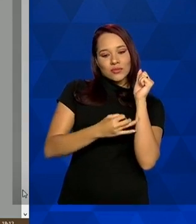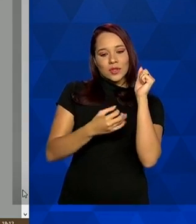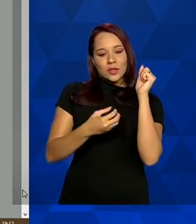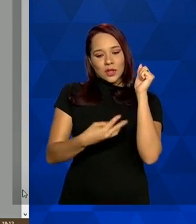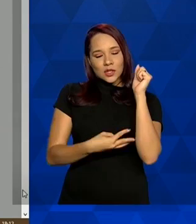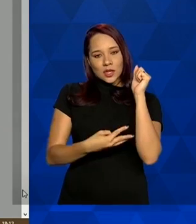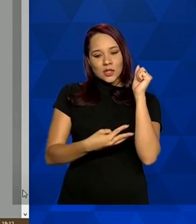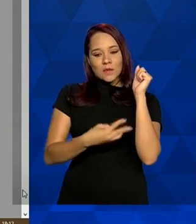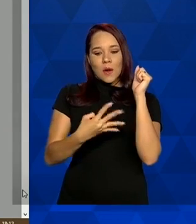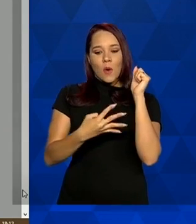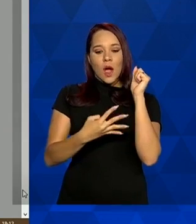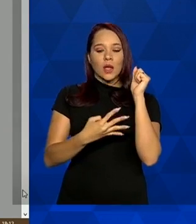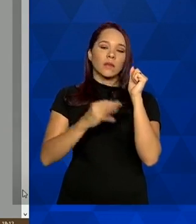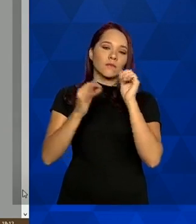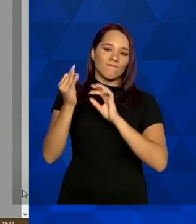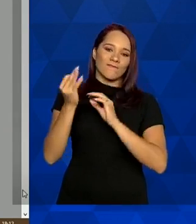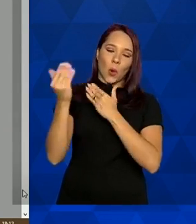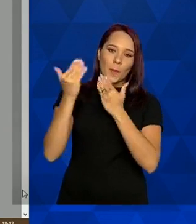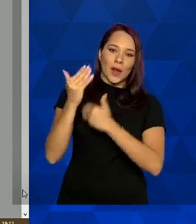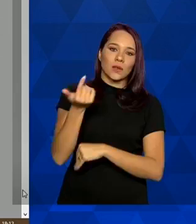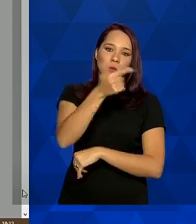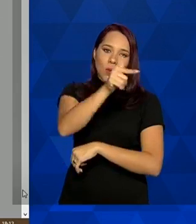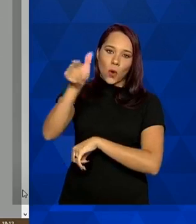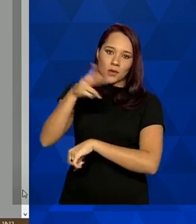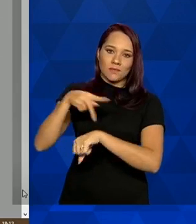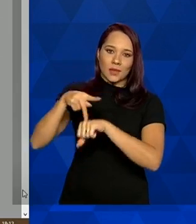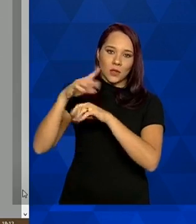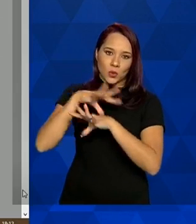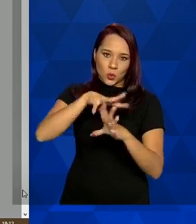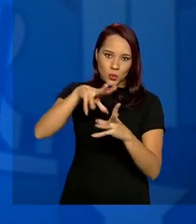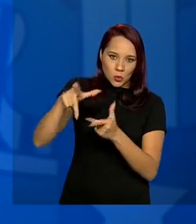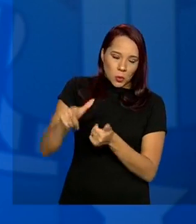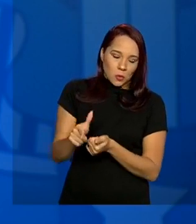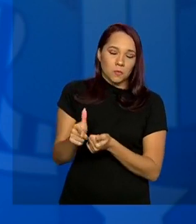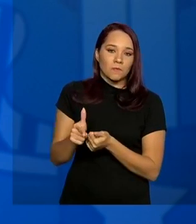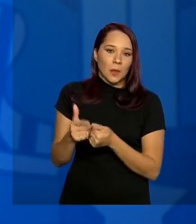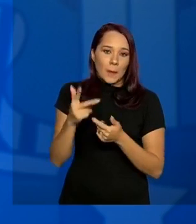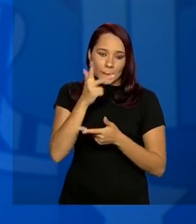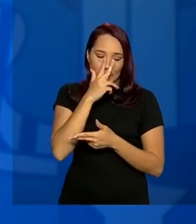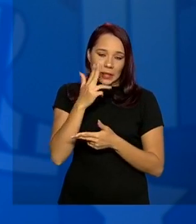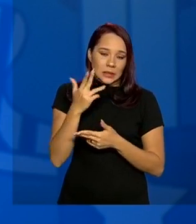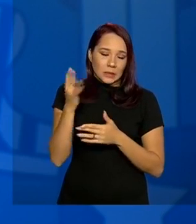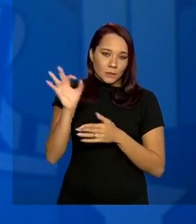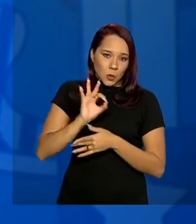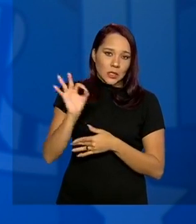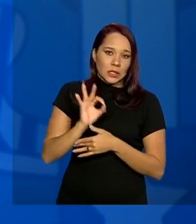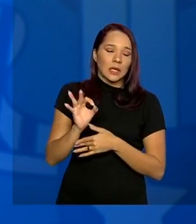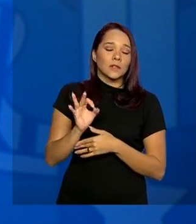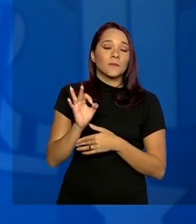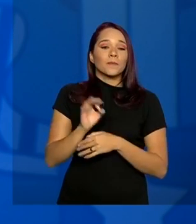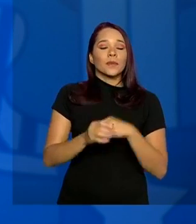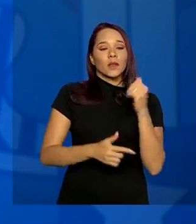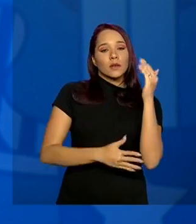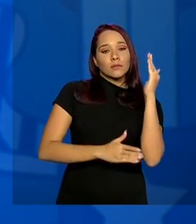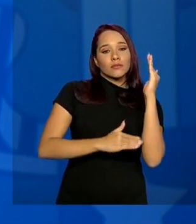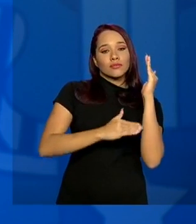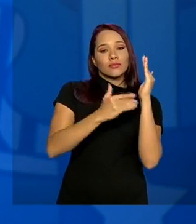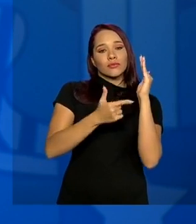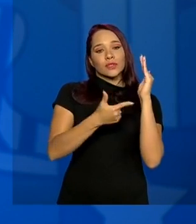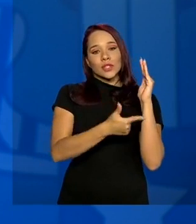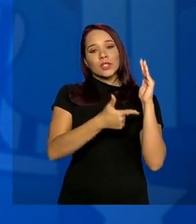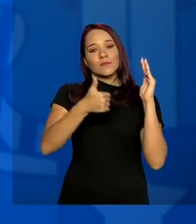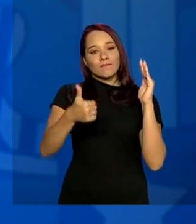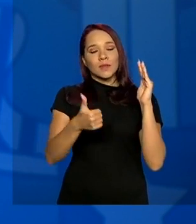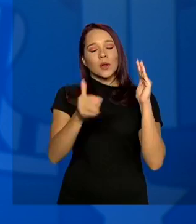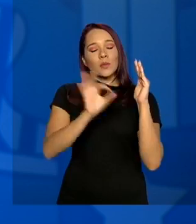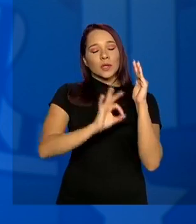incidência no mundo, considerando todos os países, é uma medida proporcional em relação à população, e a 21ª maior taxa